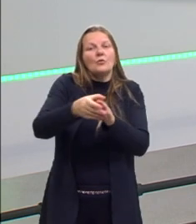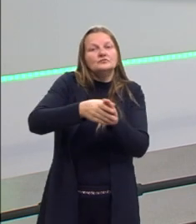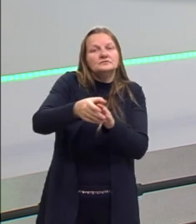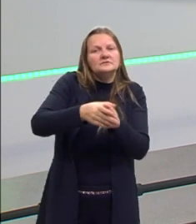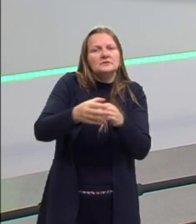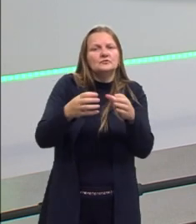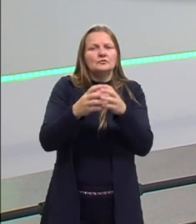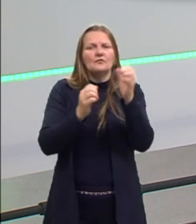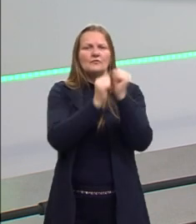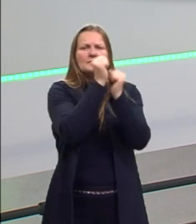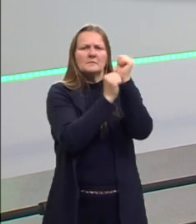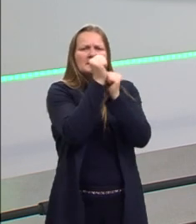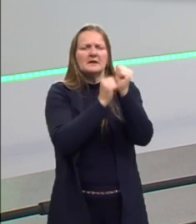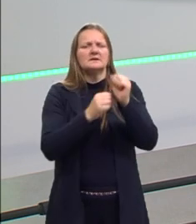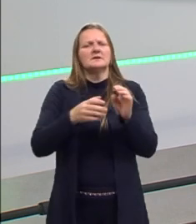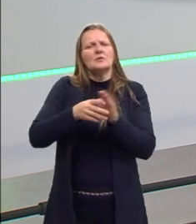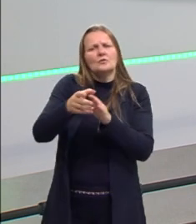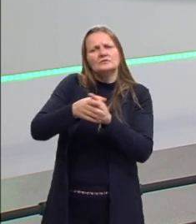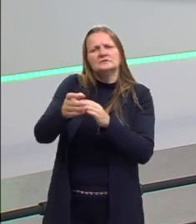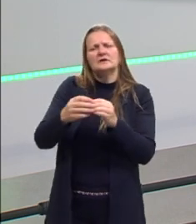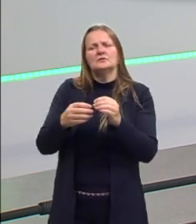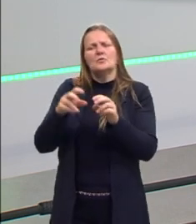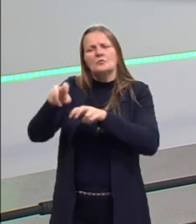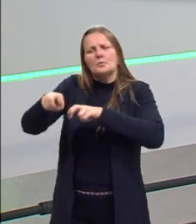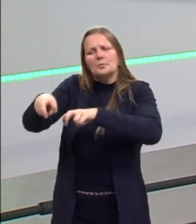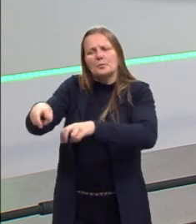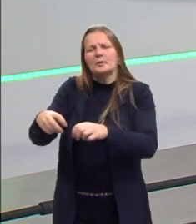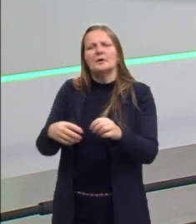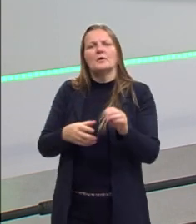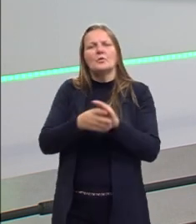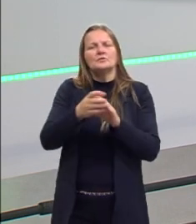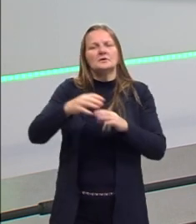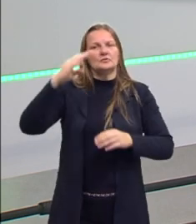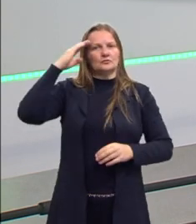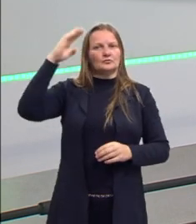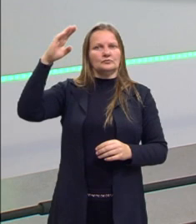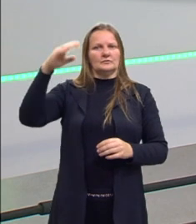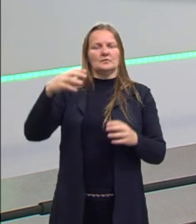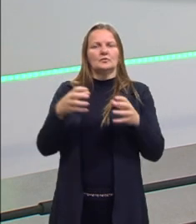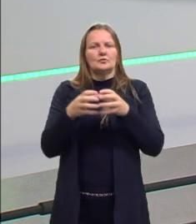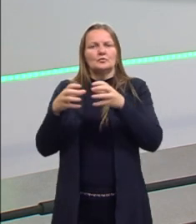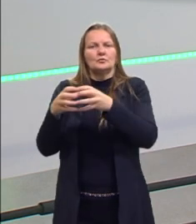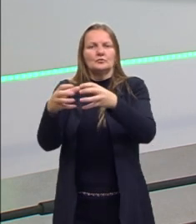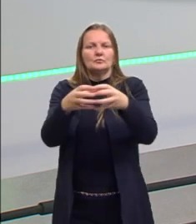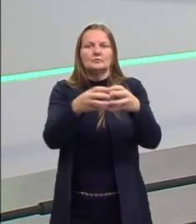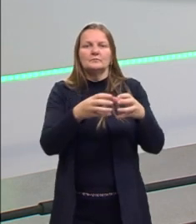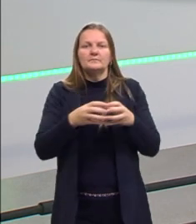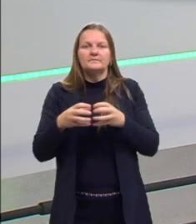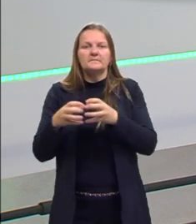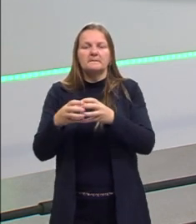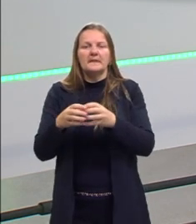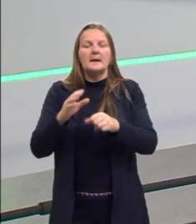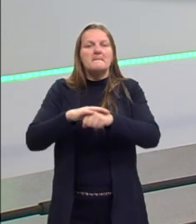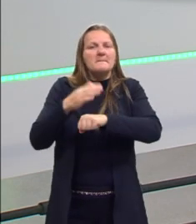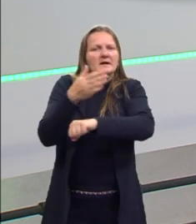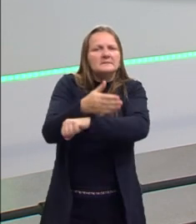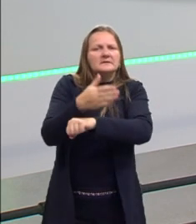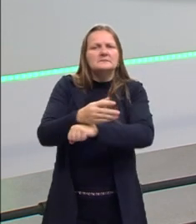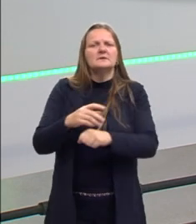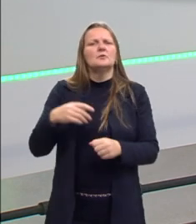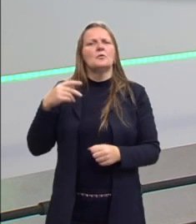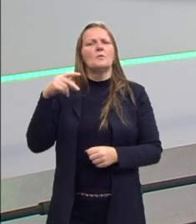fábricas, conselhos de camponeses, conselhos de soldados. E esses conselhos, então, eles queriam ter mais participação